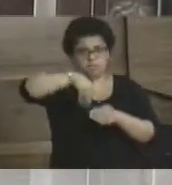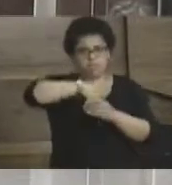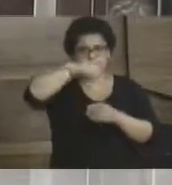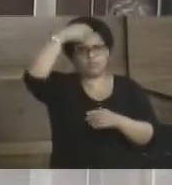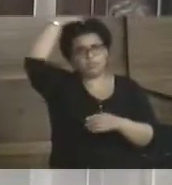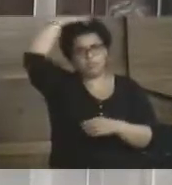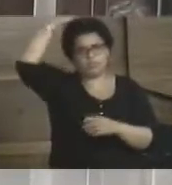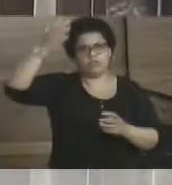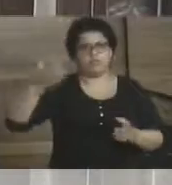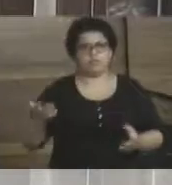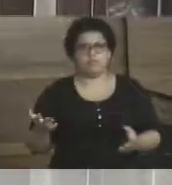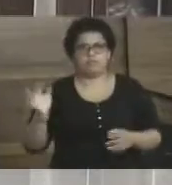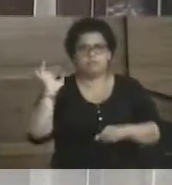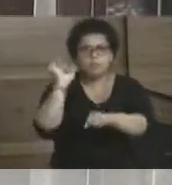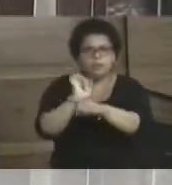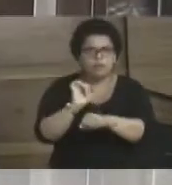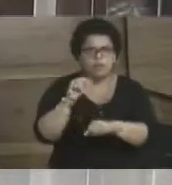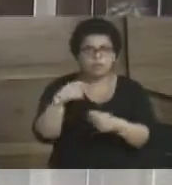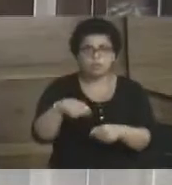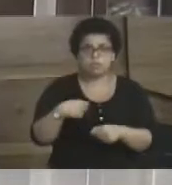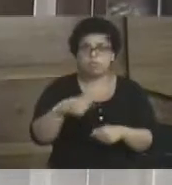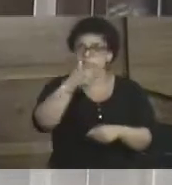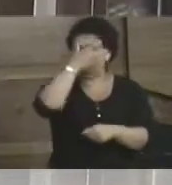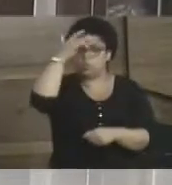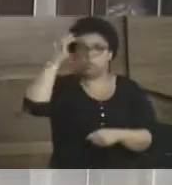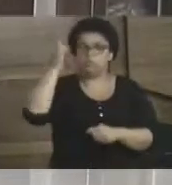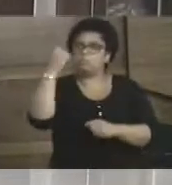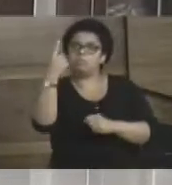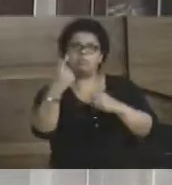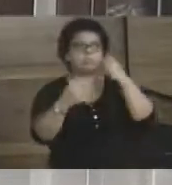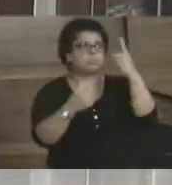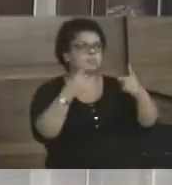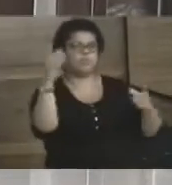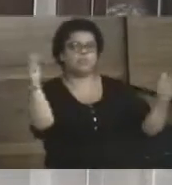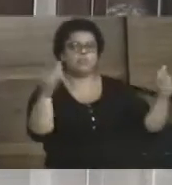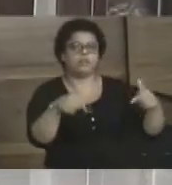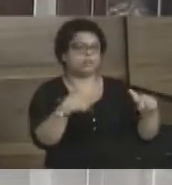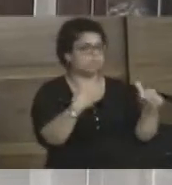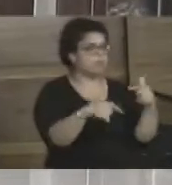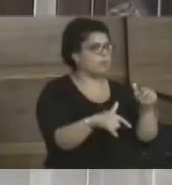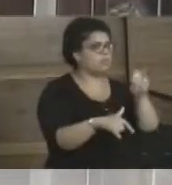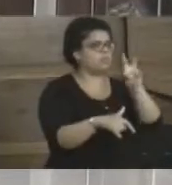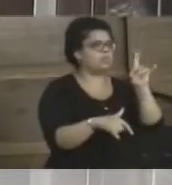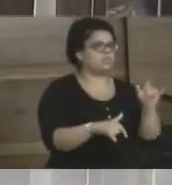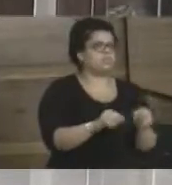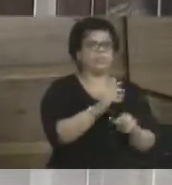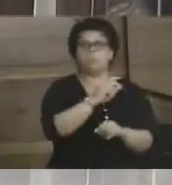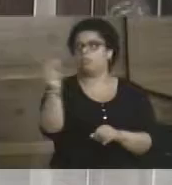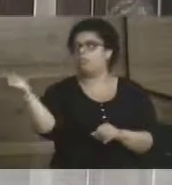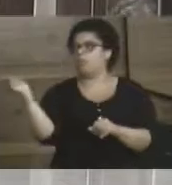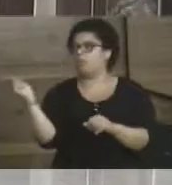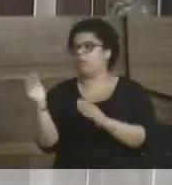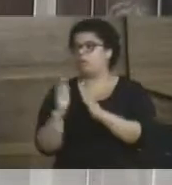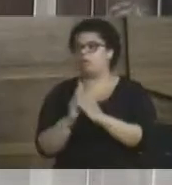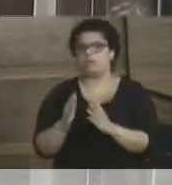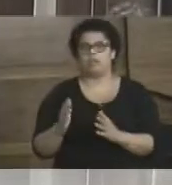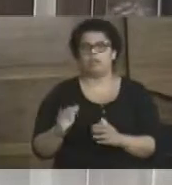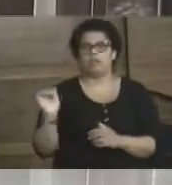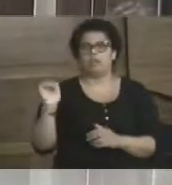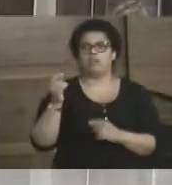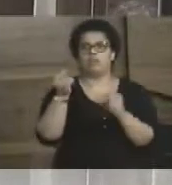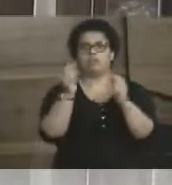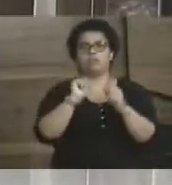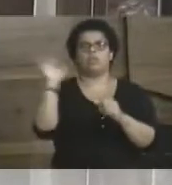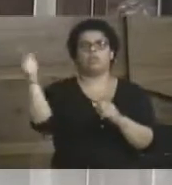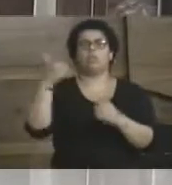município. Parar de ser prioridade, aquele que vem aqui, às vezes, pega trabalho, fica aqui cinco dias, pega onde vai embora, vai gastar o dinheiro dele na